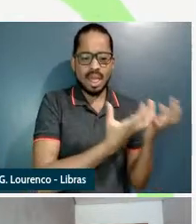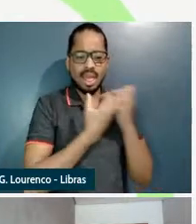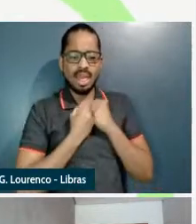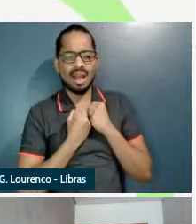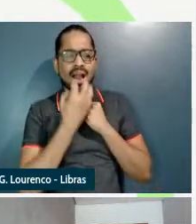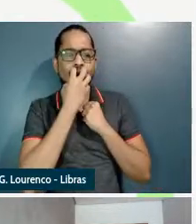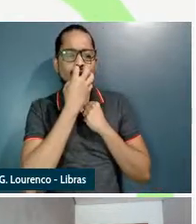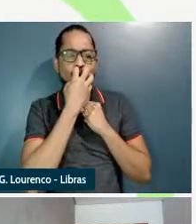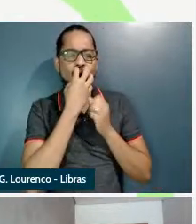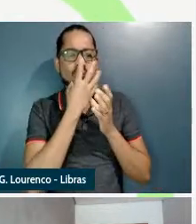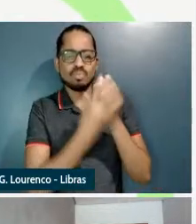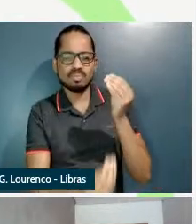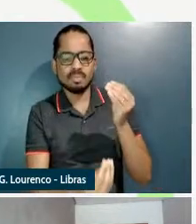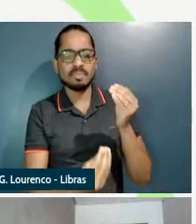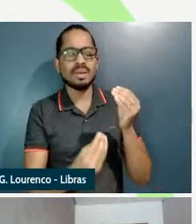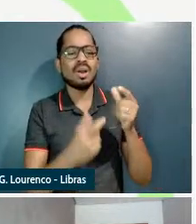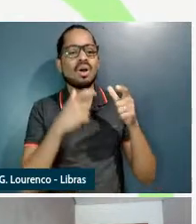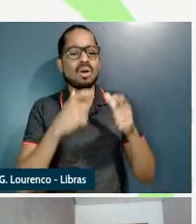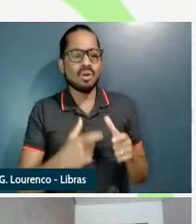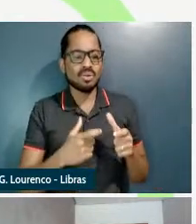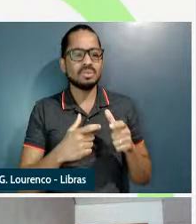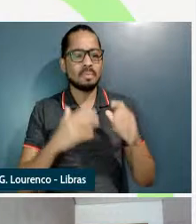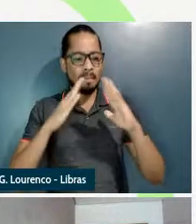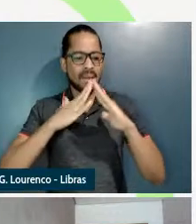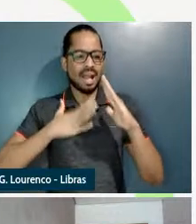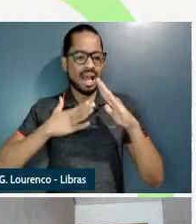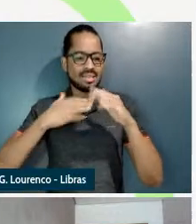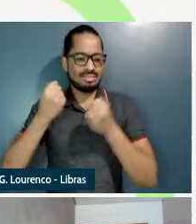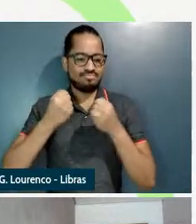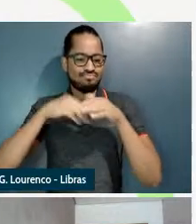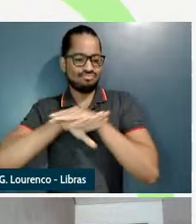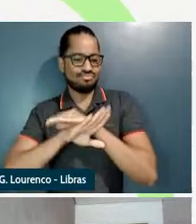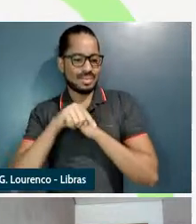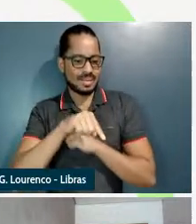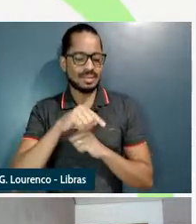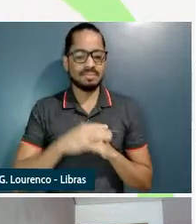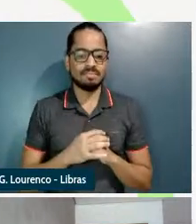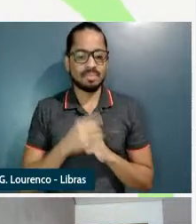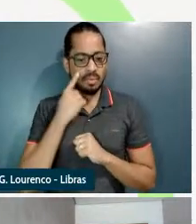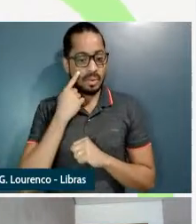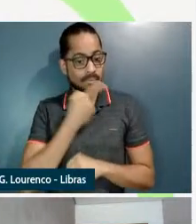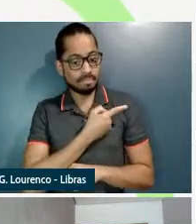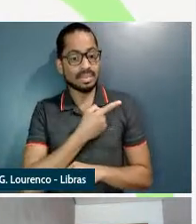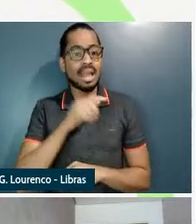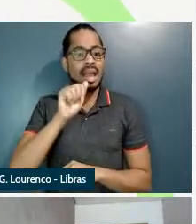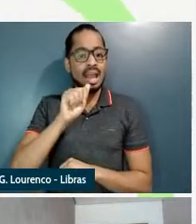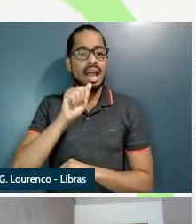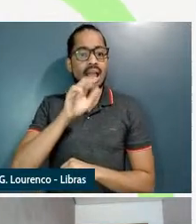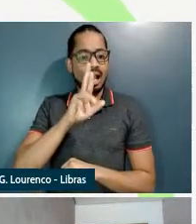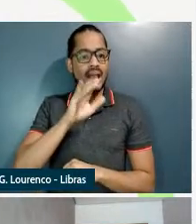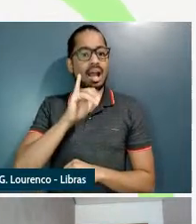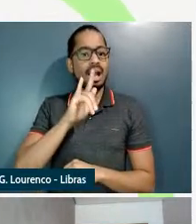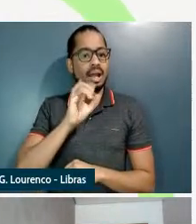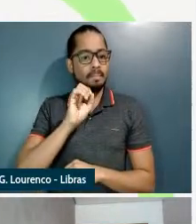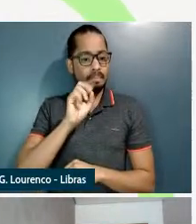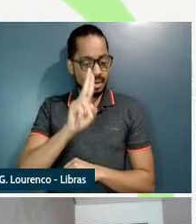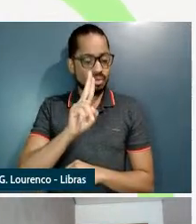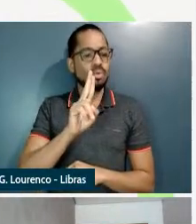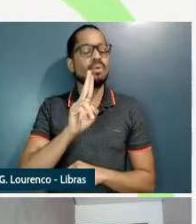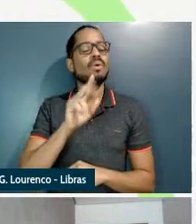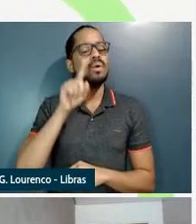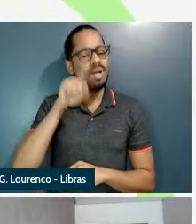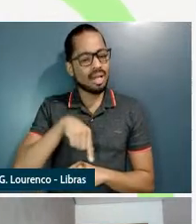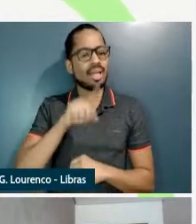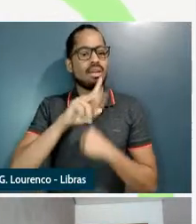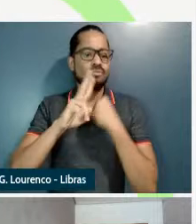o verbo abrigar ele faz parte da classe dos verbos de mudança de estado locativo e ele apresenta então na sua estrutura básica